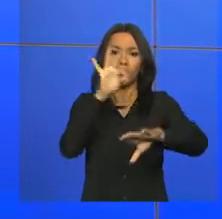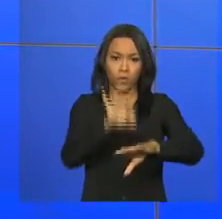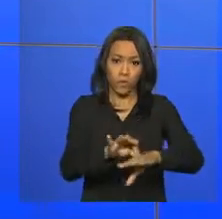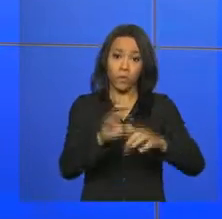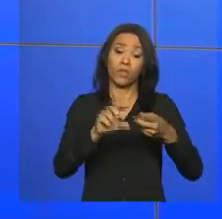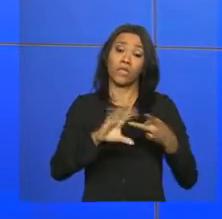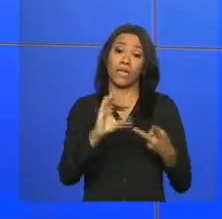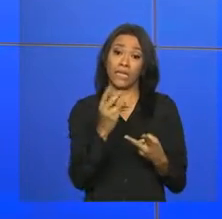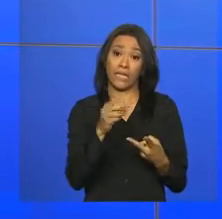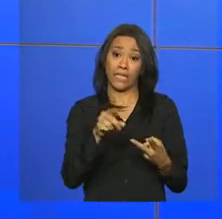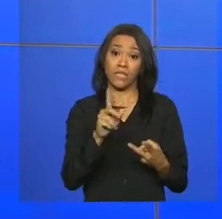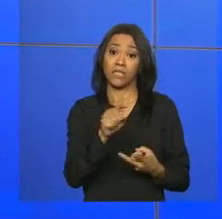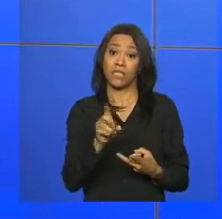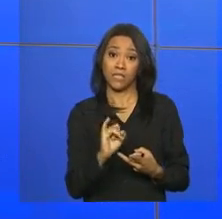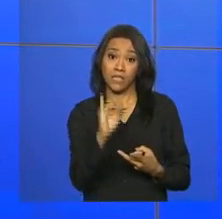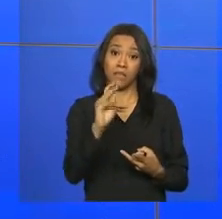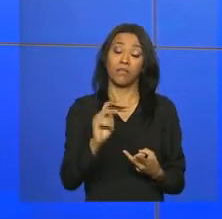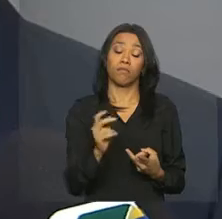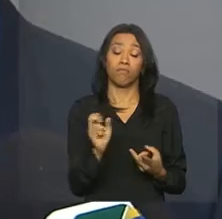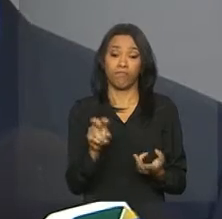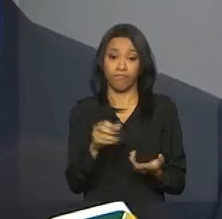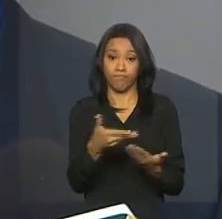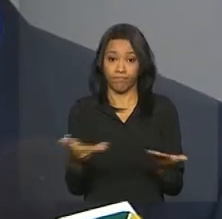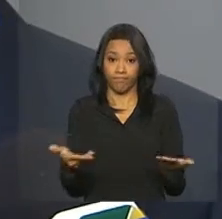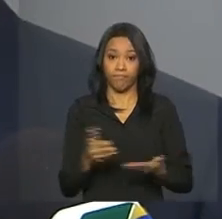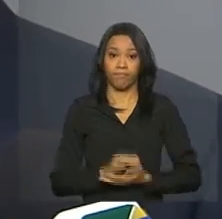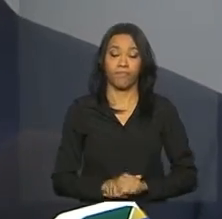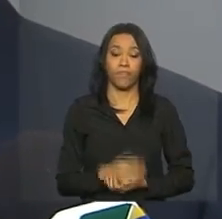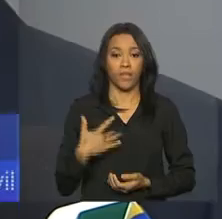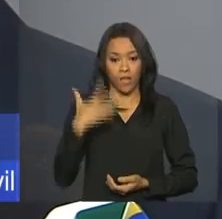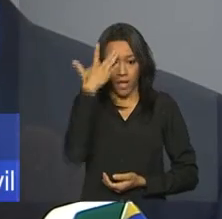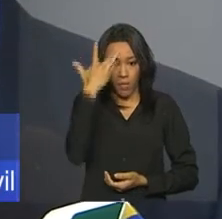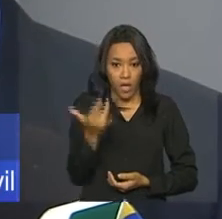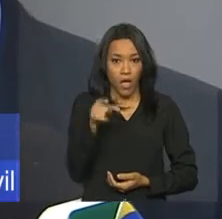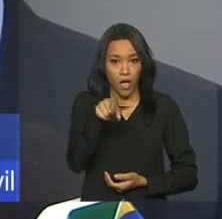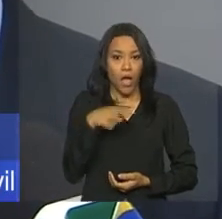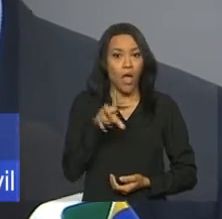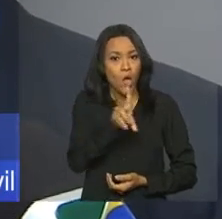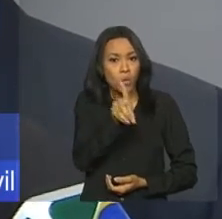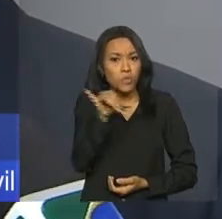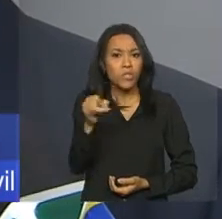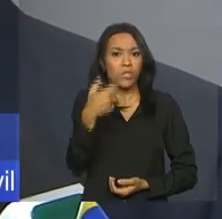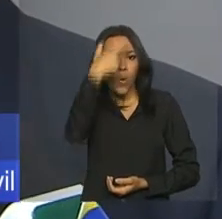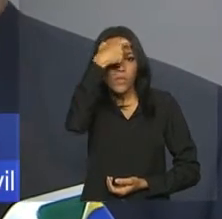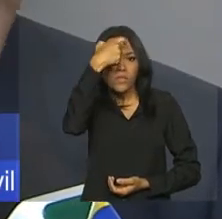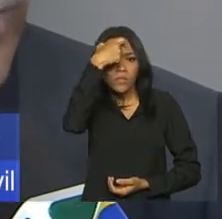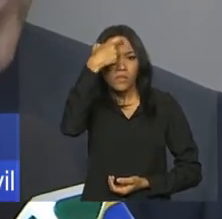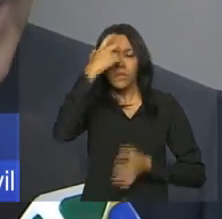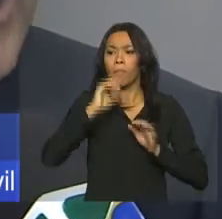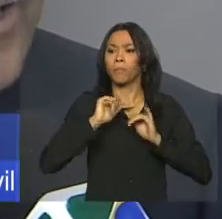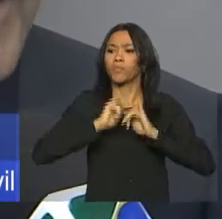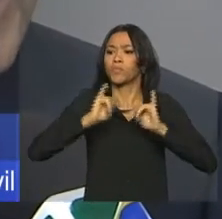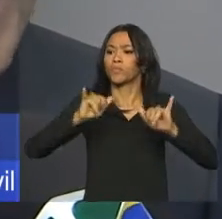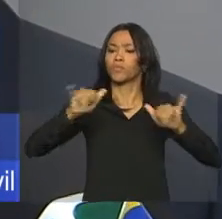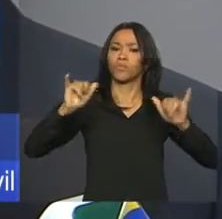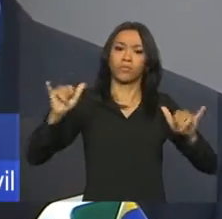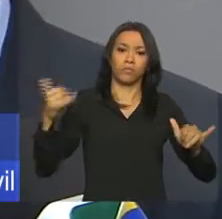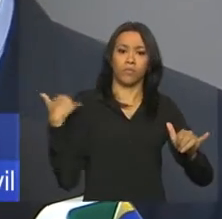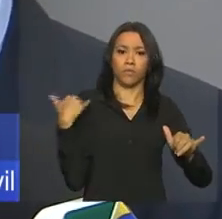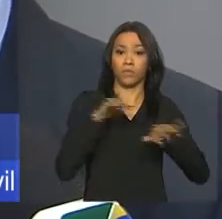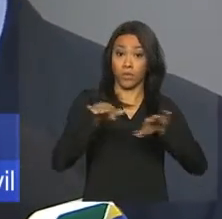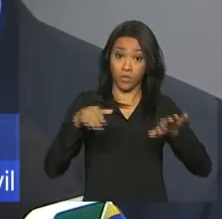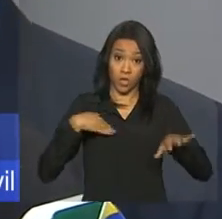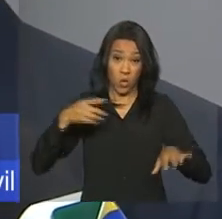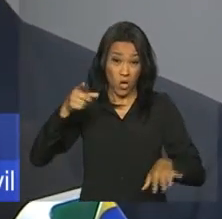Dengue, da Chikungunha e do Zika. Amanhã é um dia de conscientização. O combate é